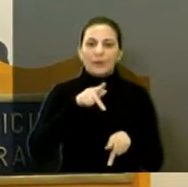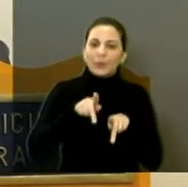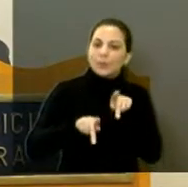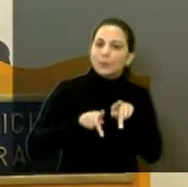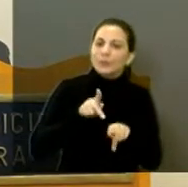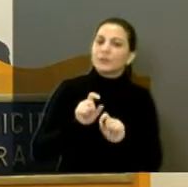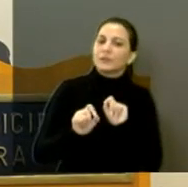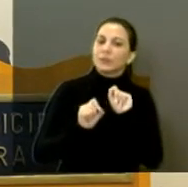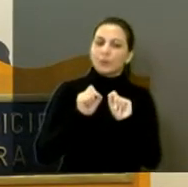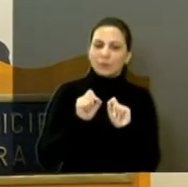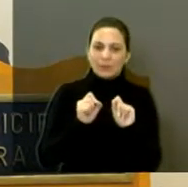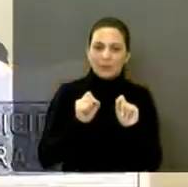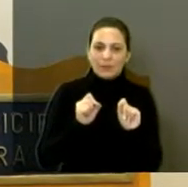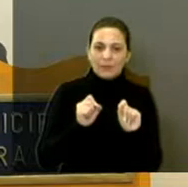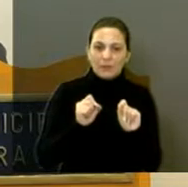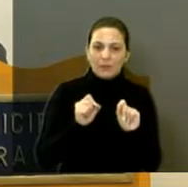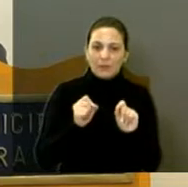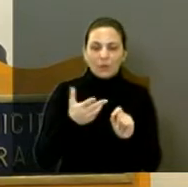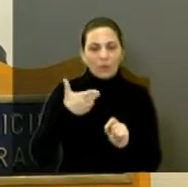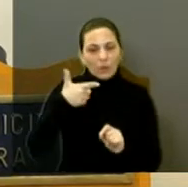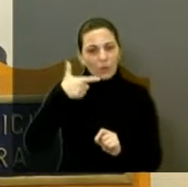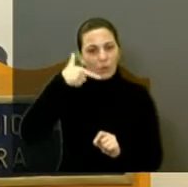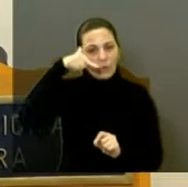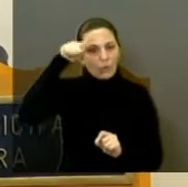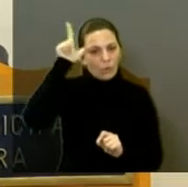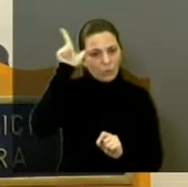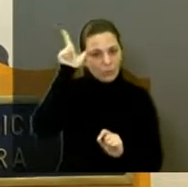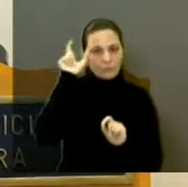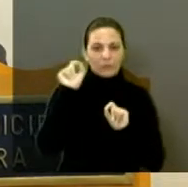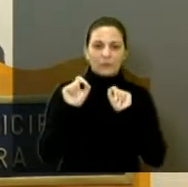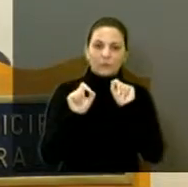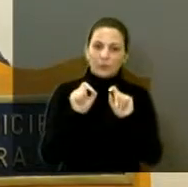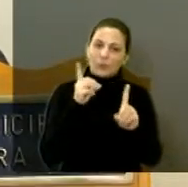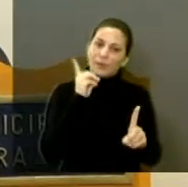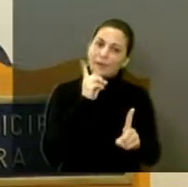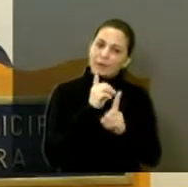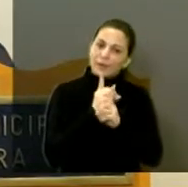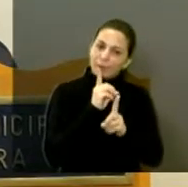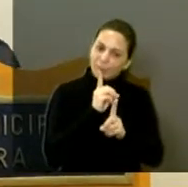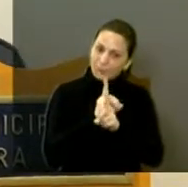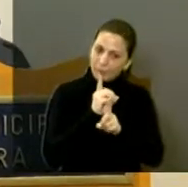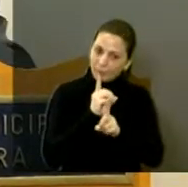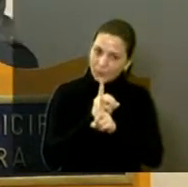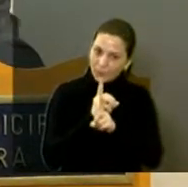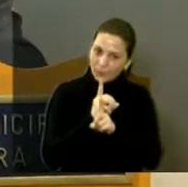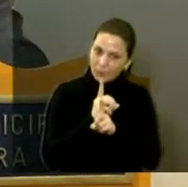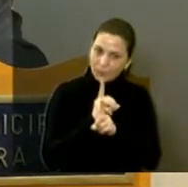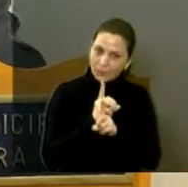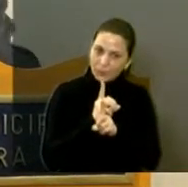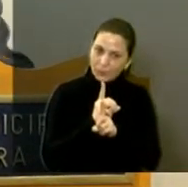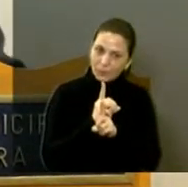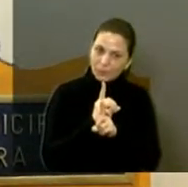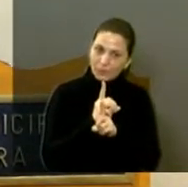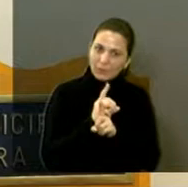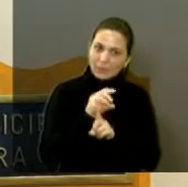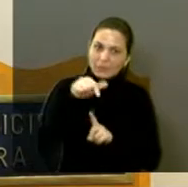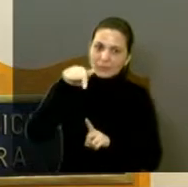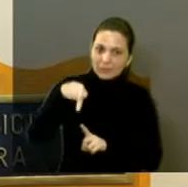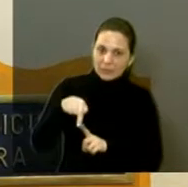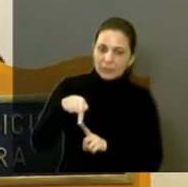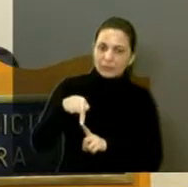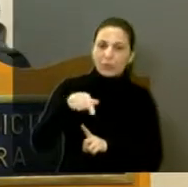Ontem nós tivemos um encontro de sete